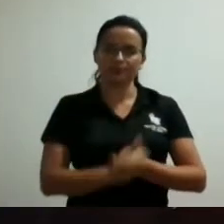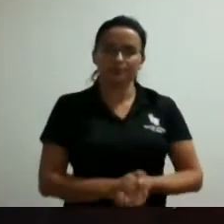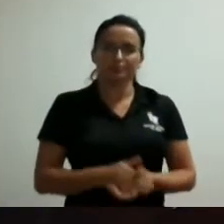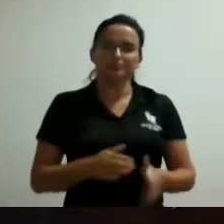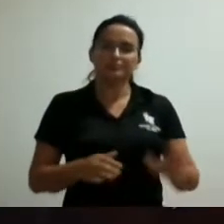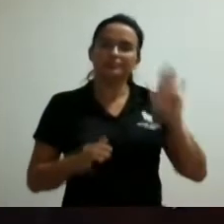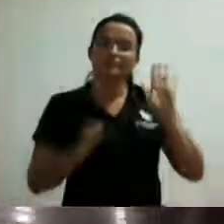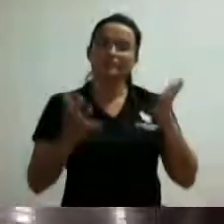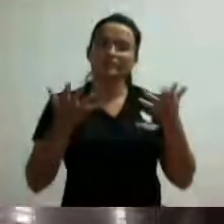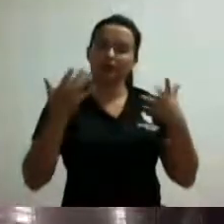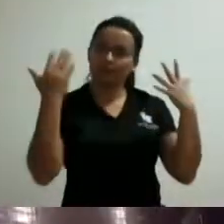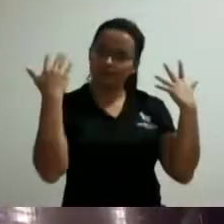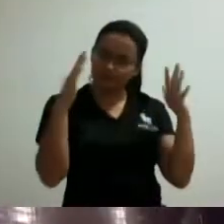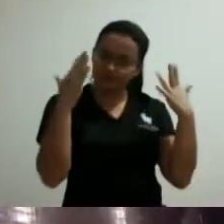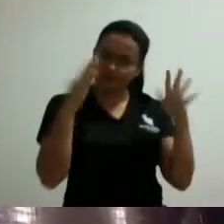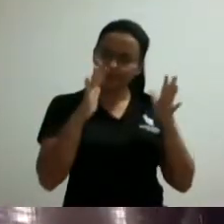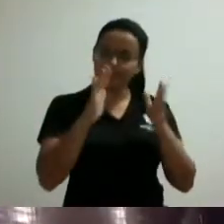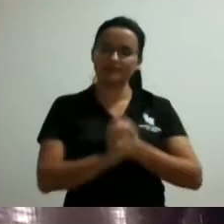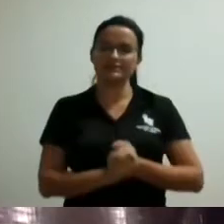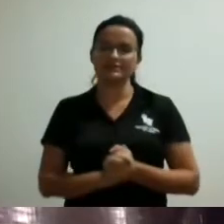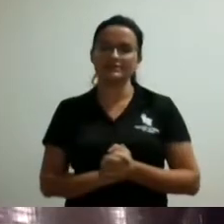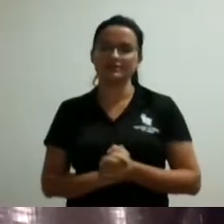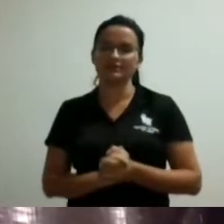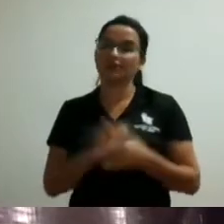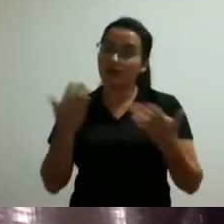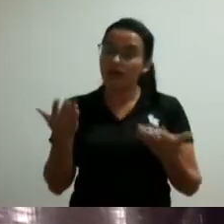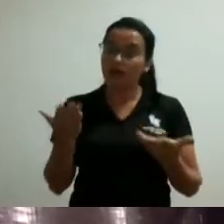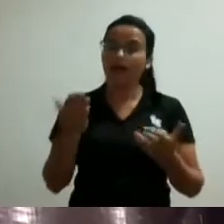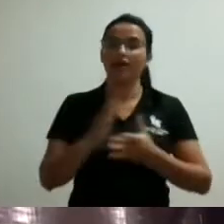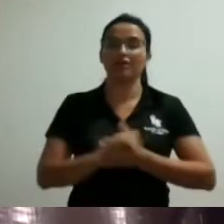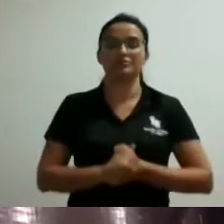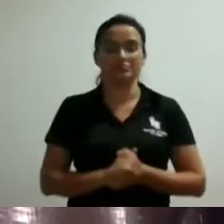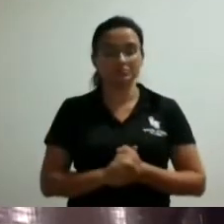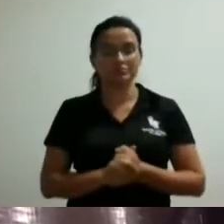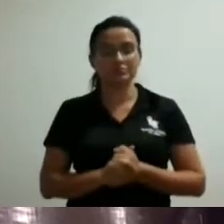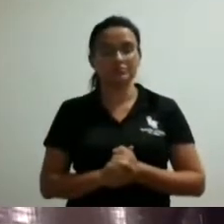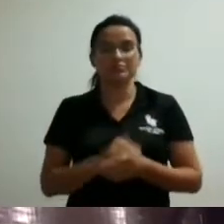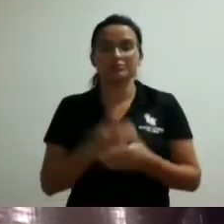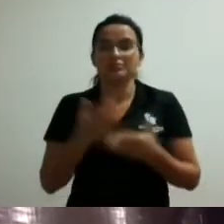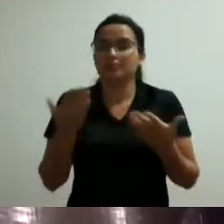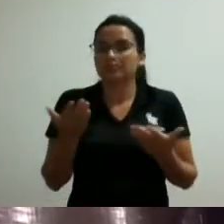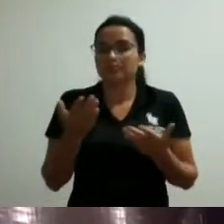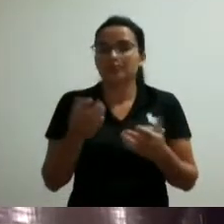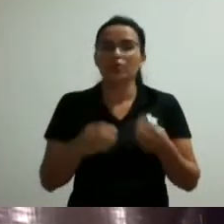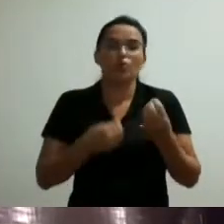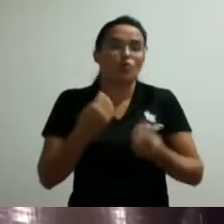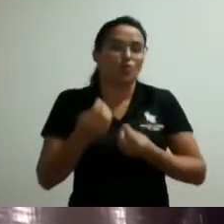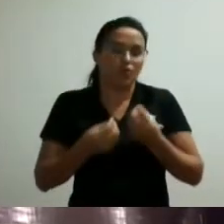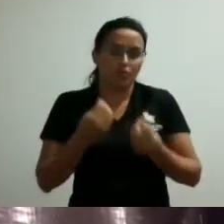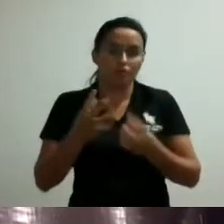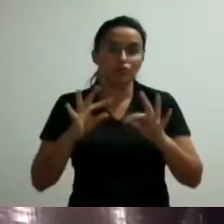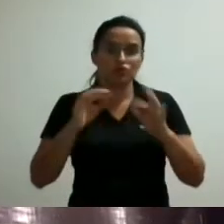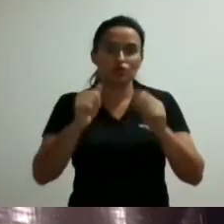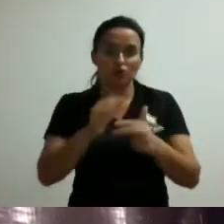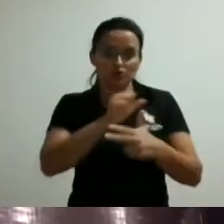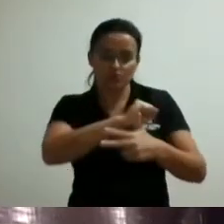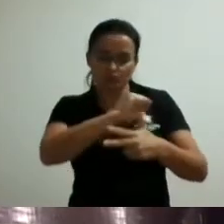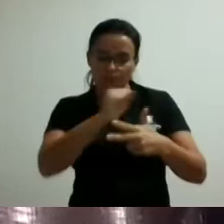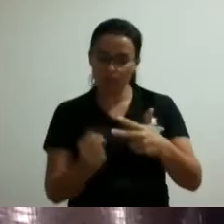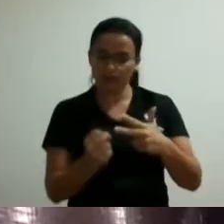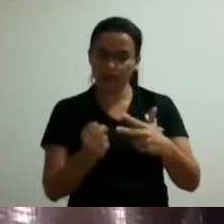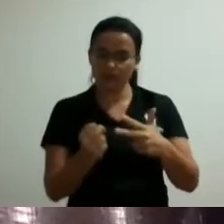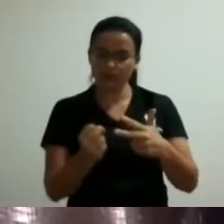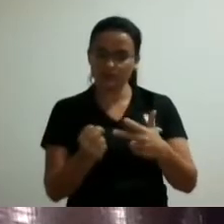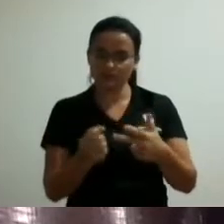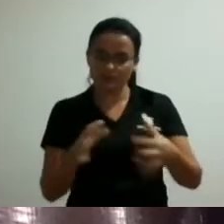os parabéns ao senhor pela fala se posicionar porque não existe poder maior do o outro os poderes na verdade eles se